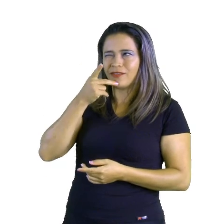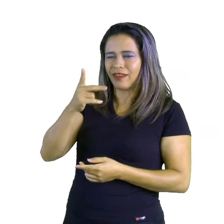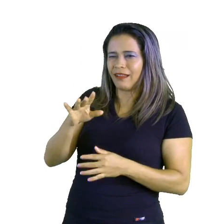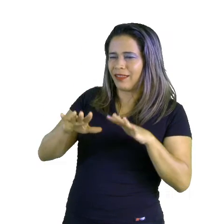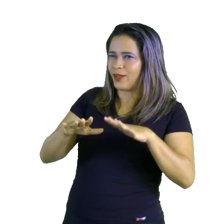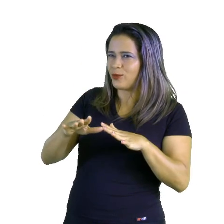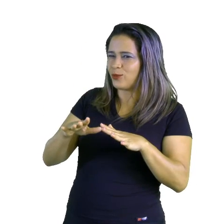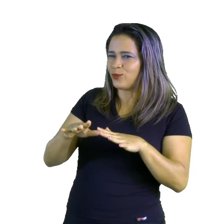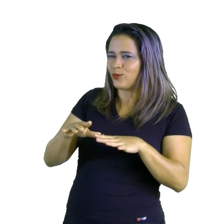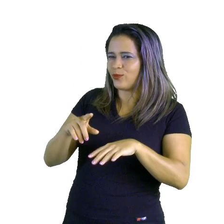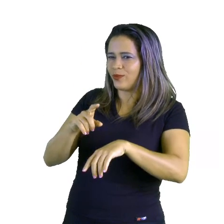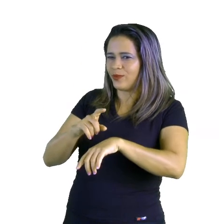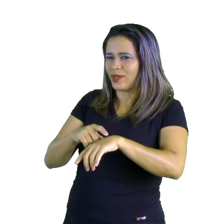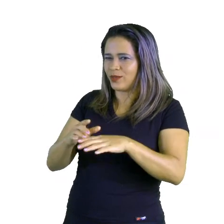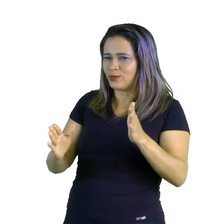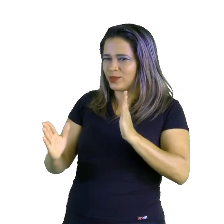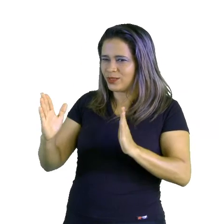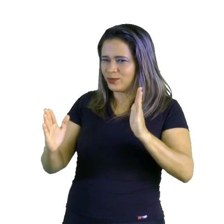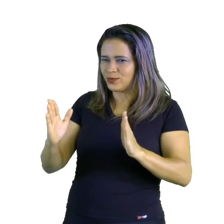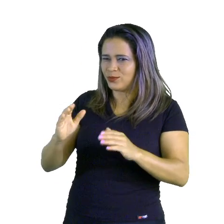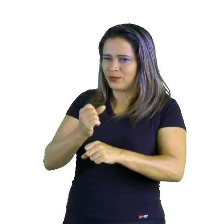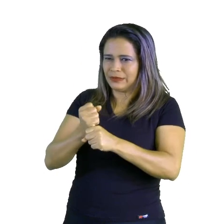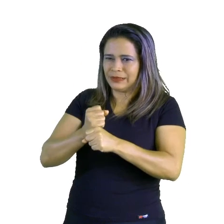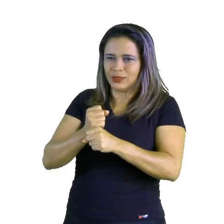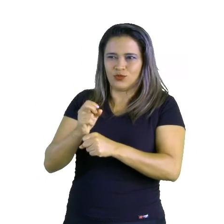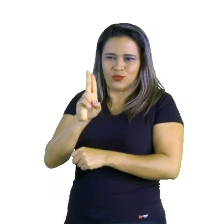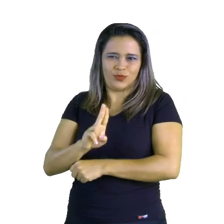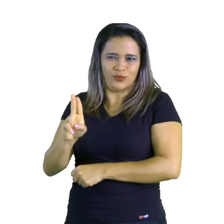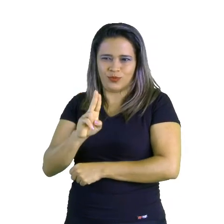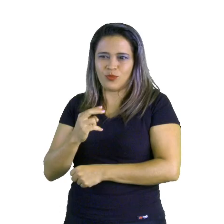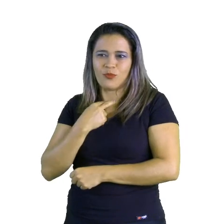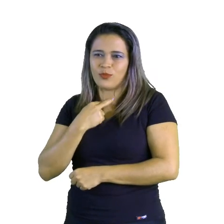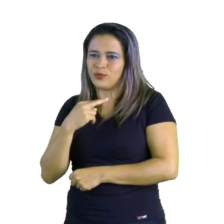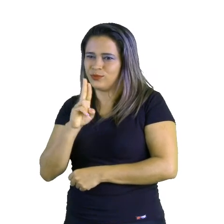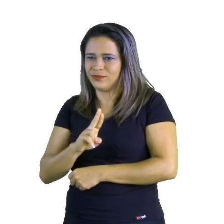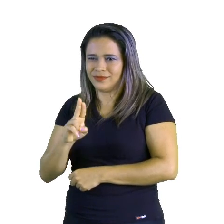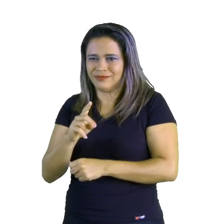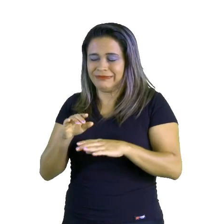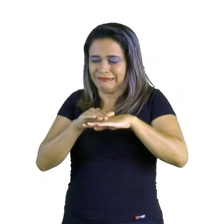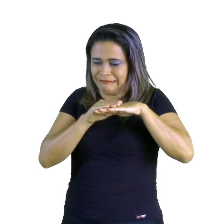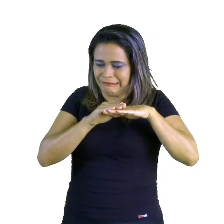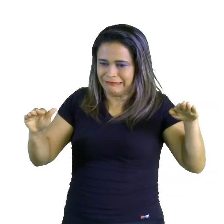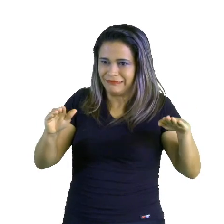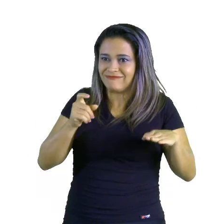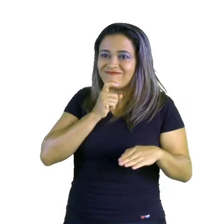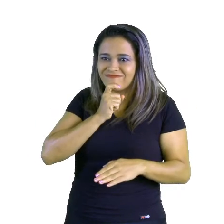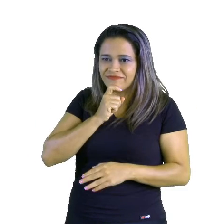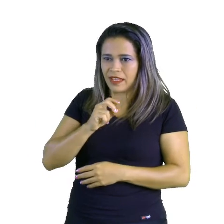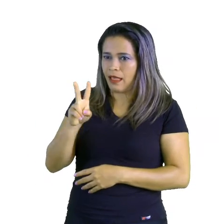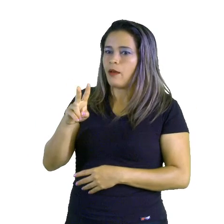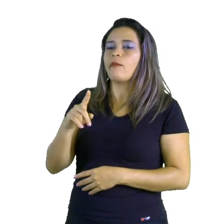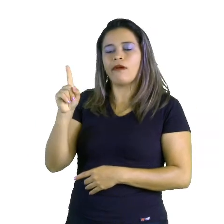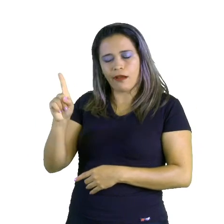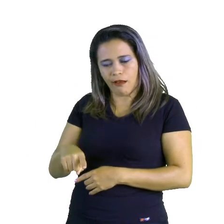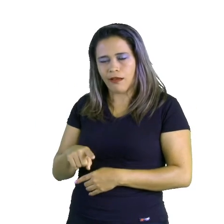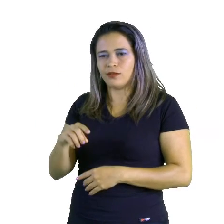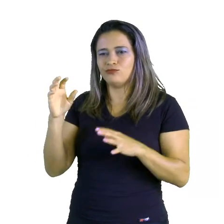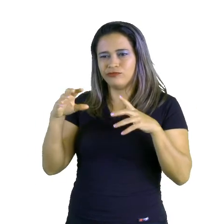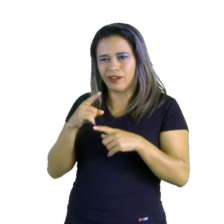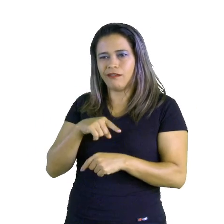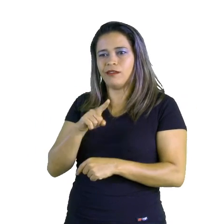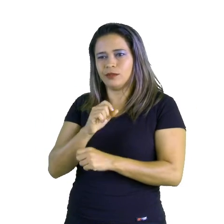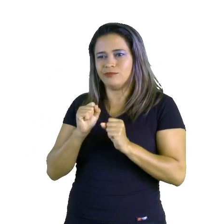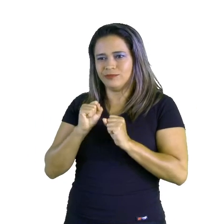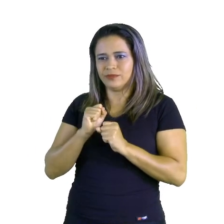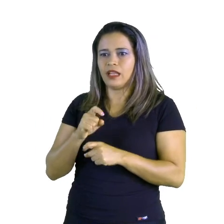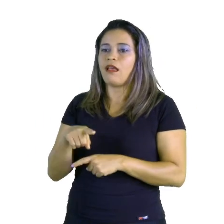que não se dá para utilizar a água, pois ela fica toda congelada? Exatamente no inverno. Existem invernos rigorosos. E a vegetação dessa região